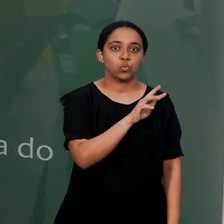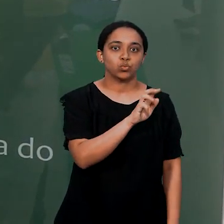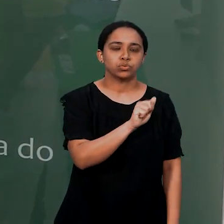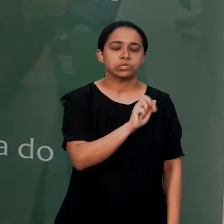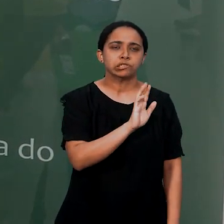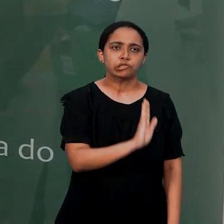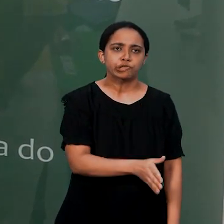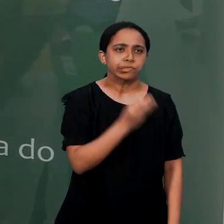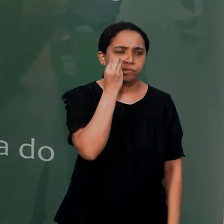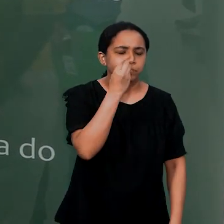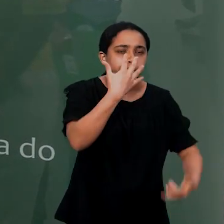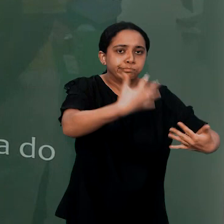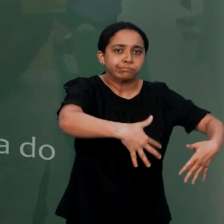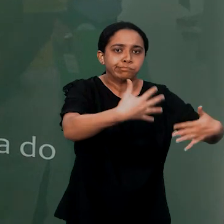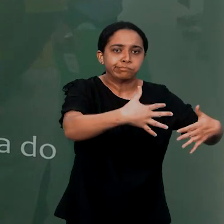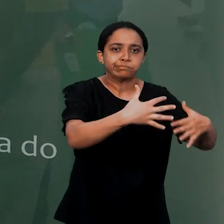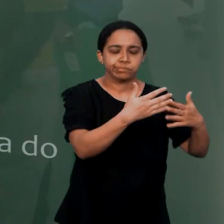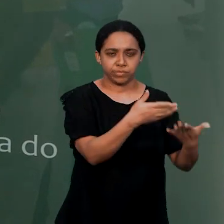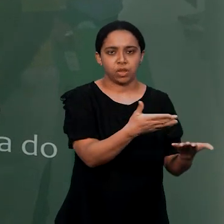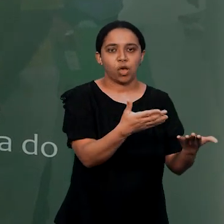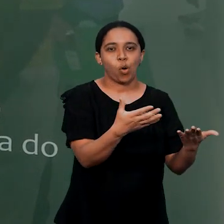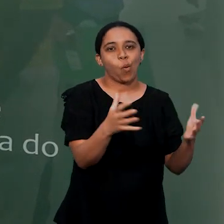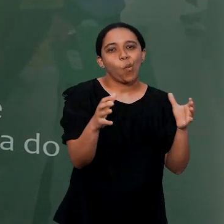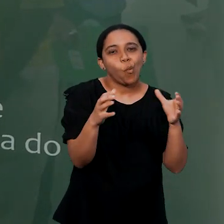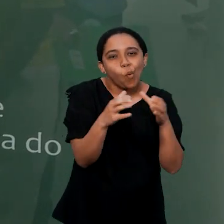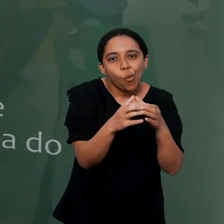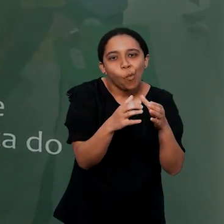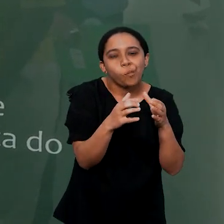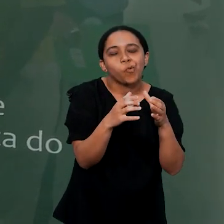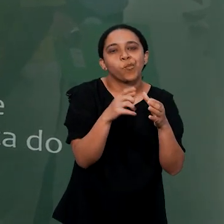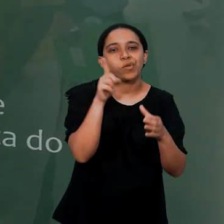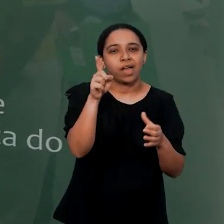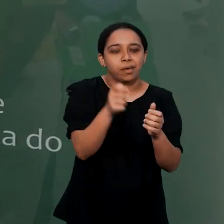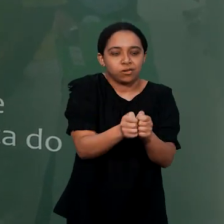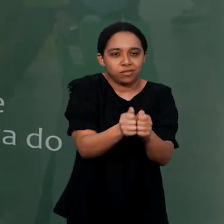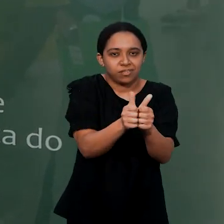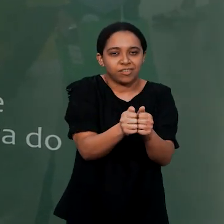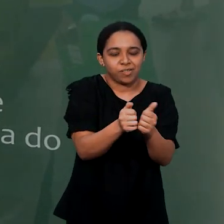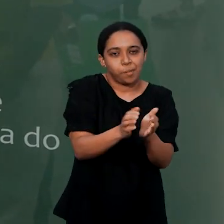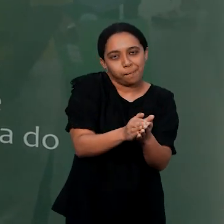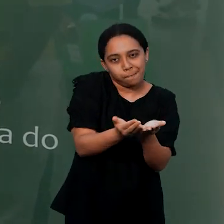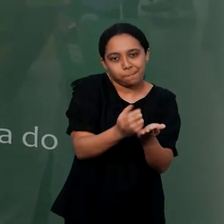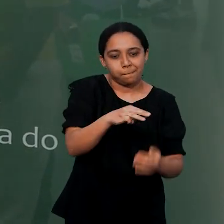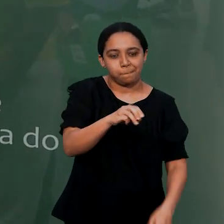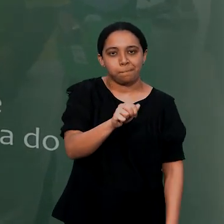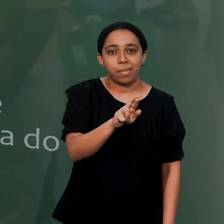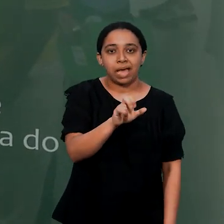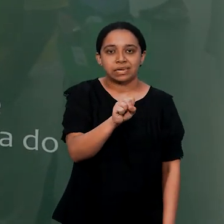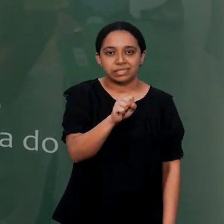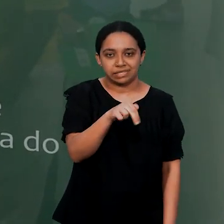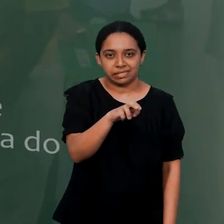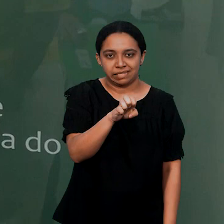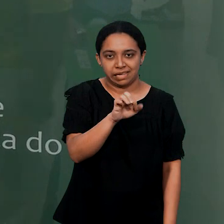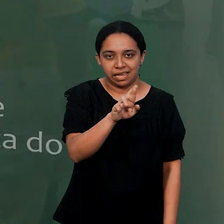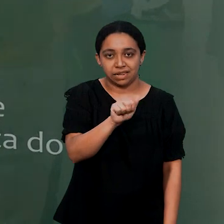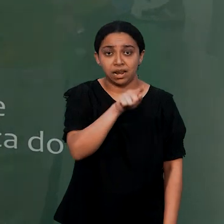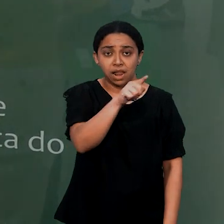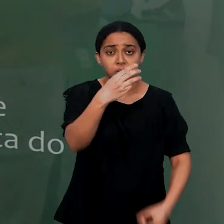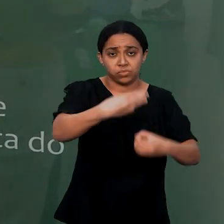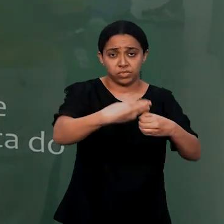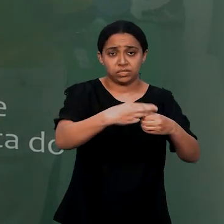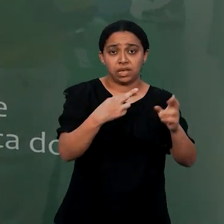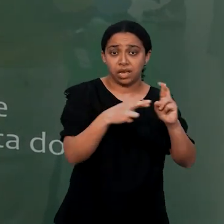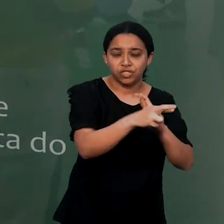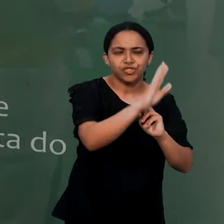aquicultura tem experiência também já com marisqueiras da Raposa também, no município da Raposa. Então,